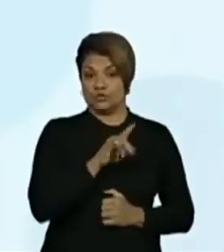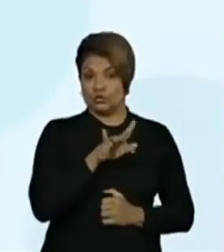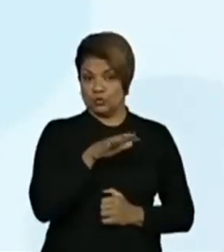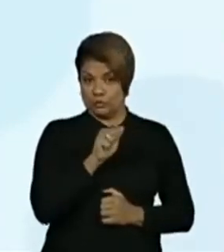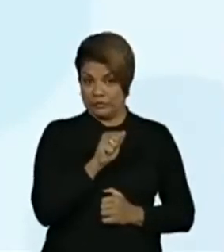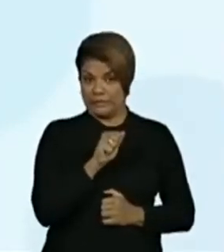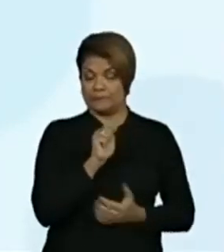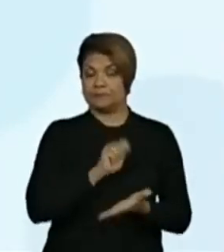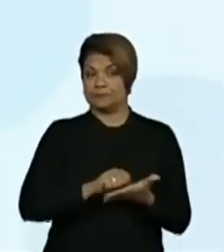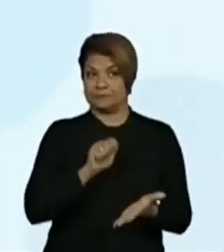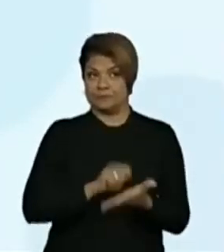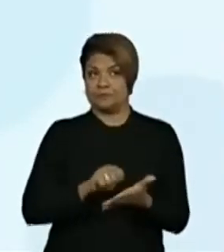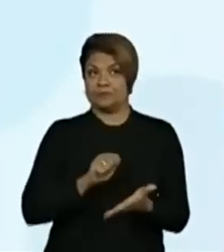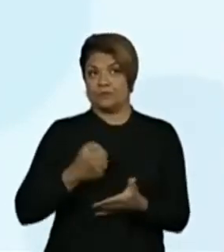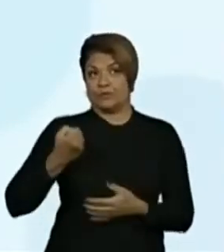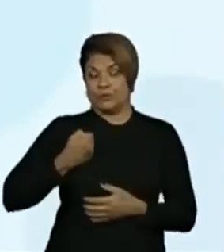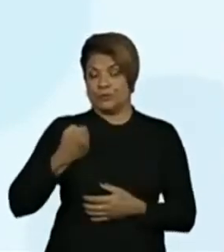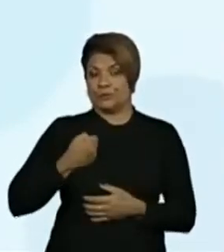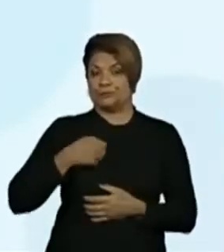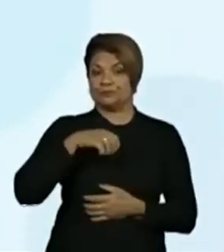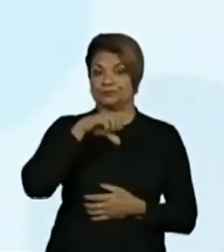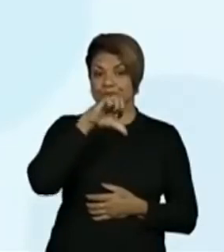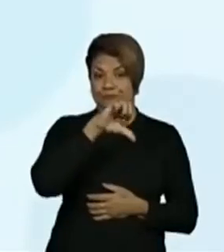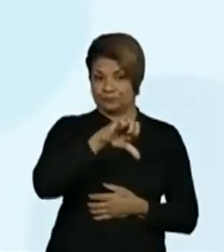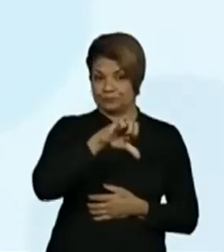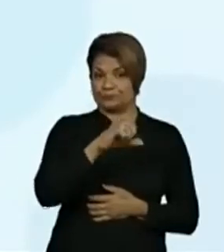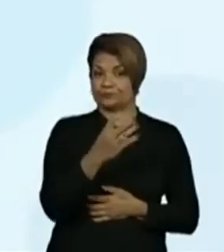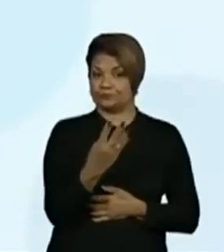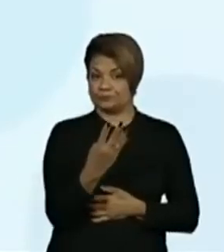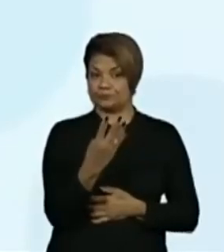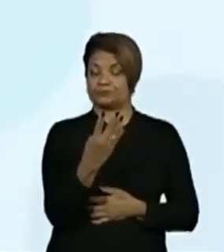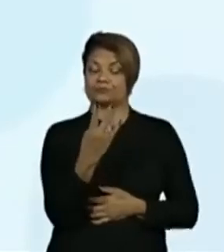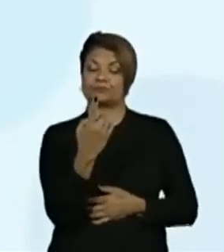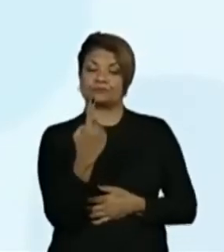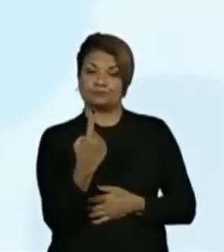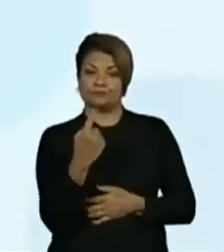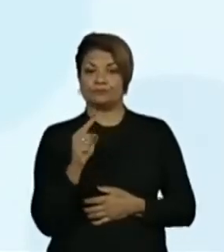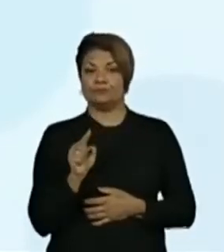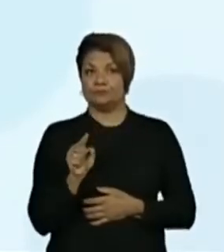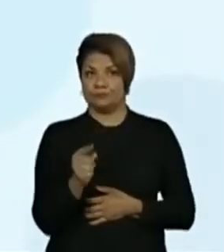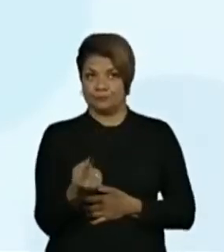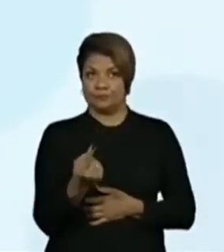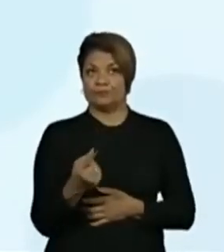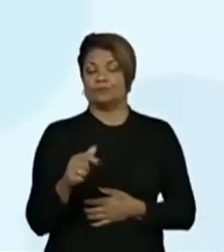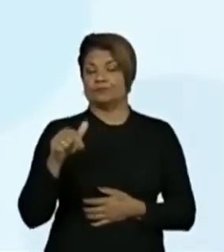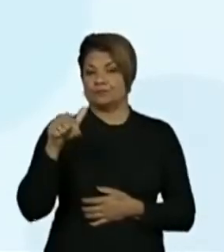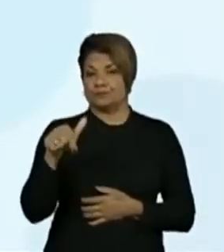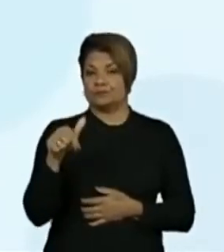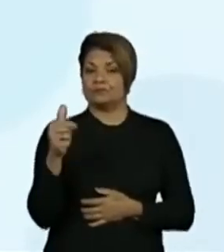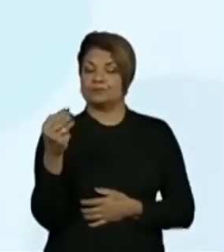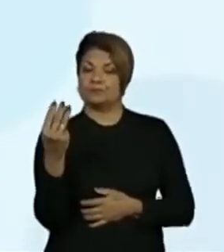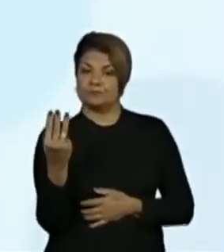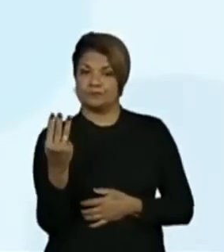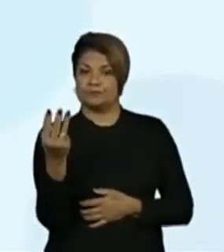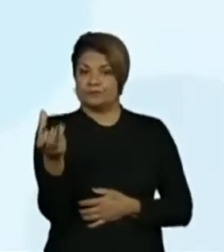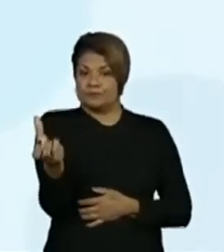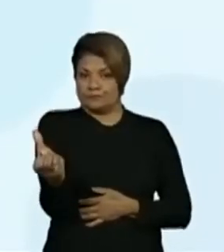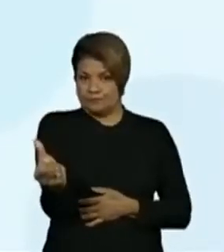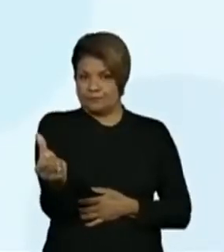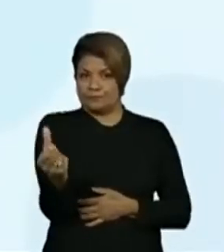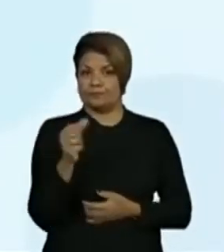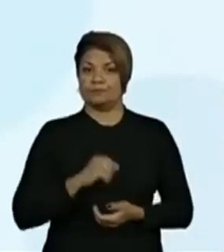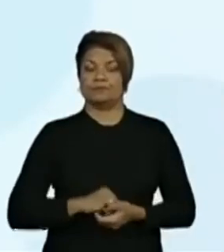Júlia escreveu o número 941.736.